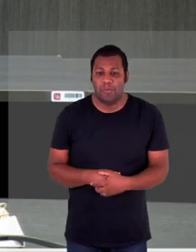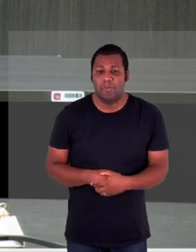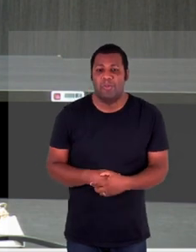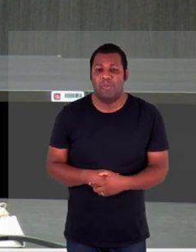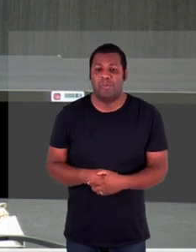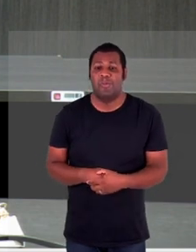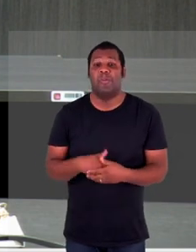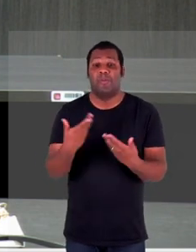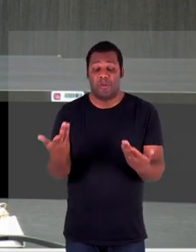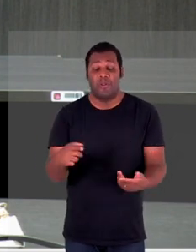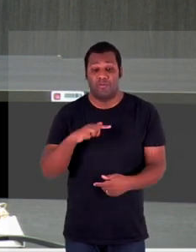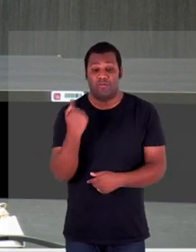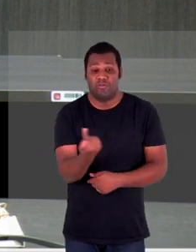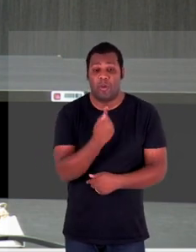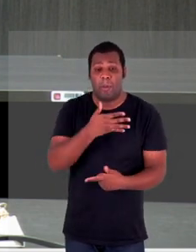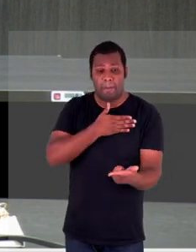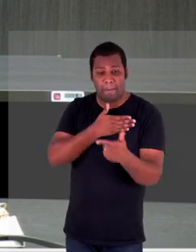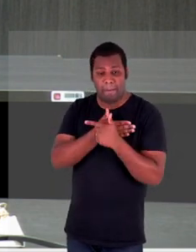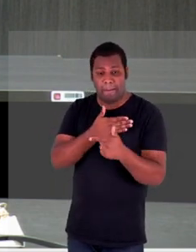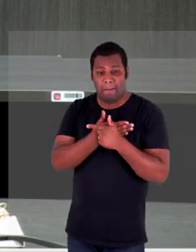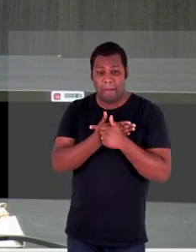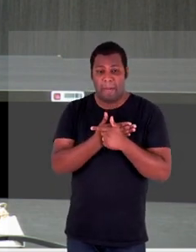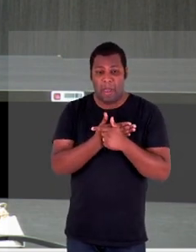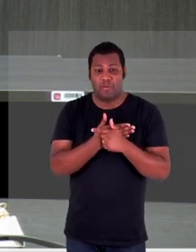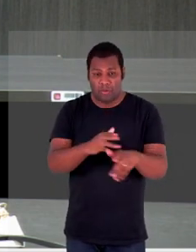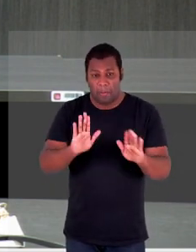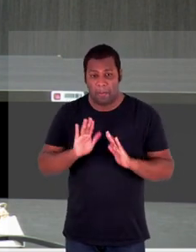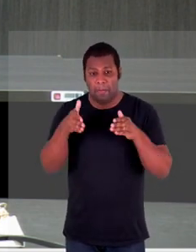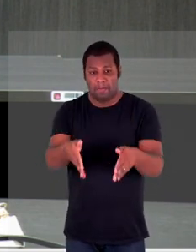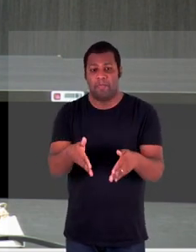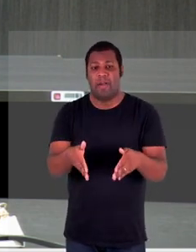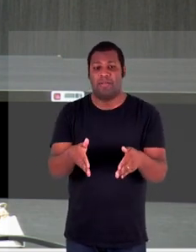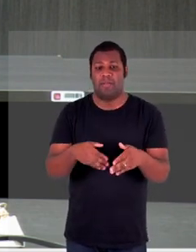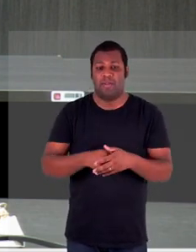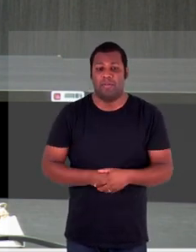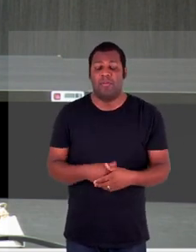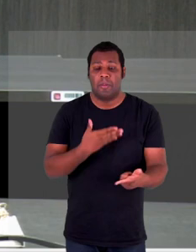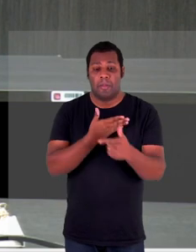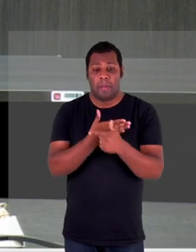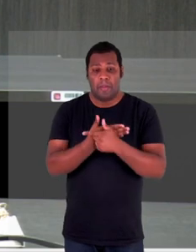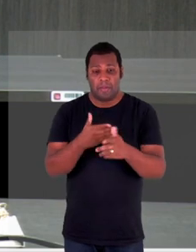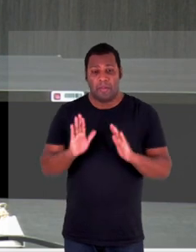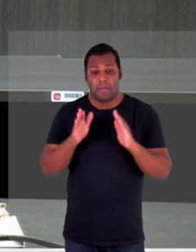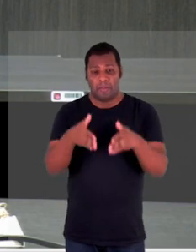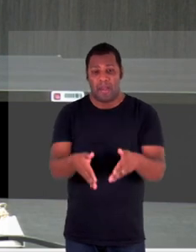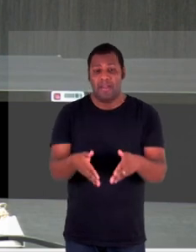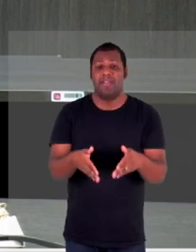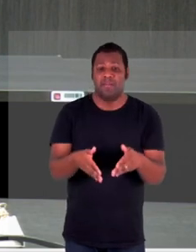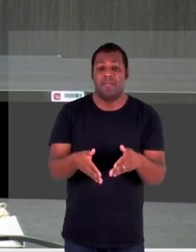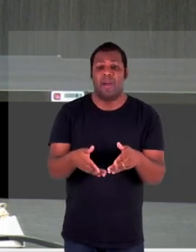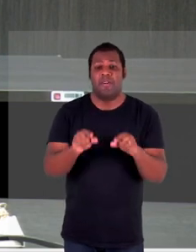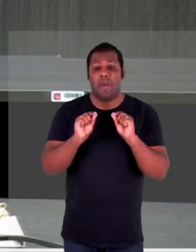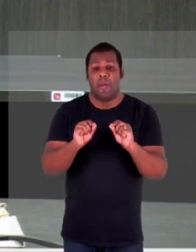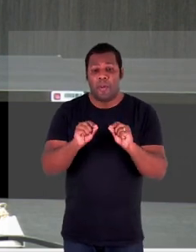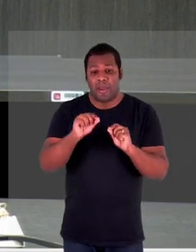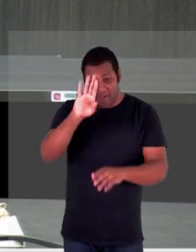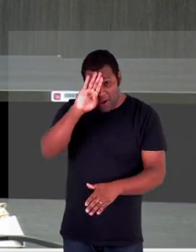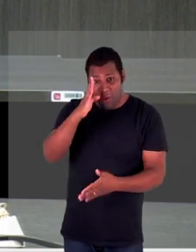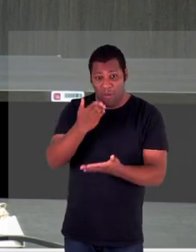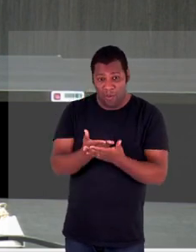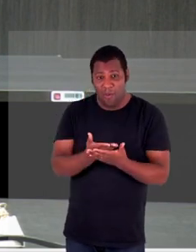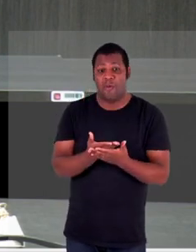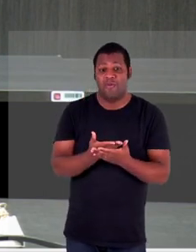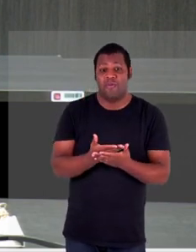ter esse papel de atuar nessa nesse restabelecimento de confiança dessas